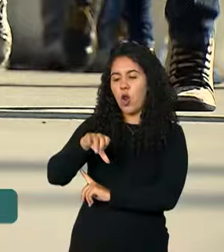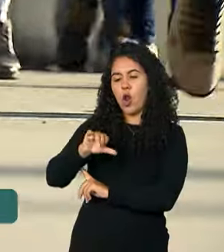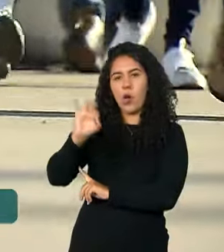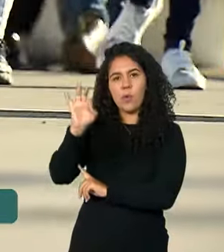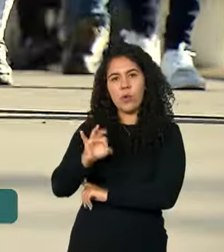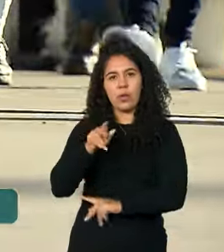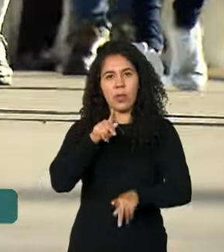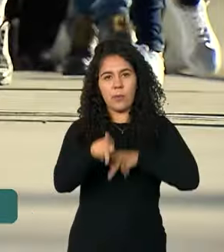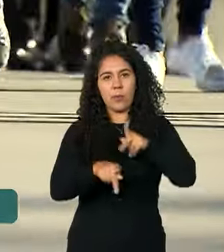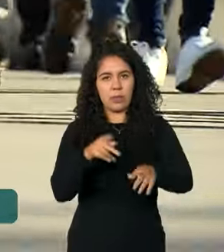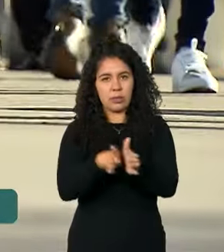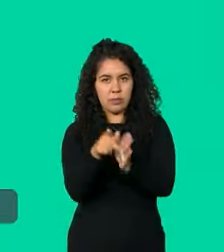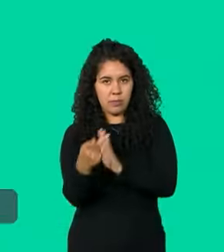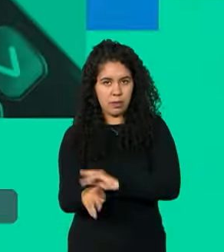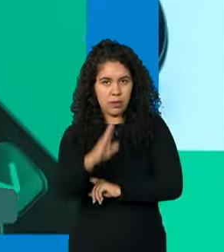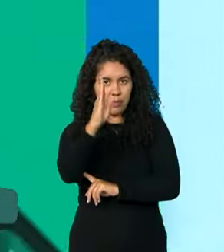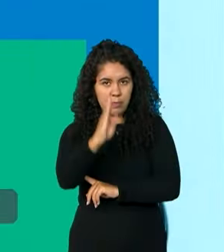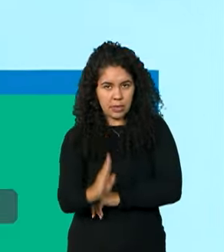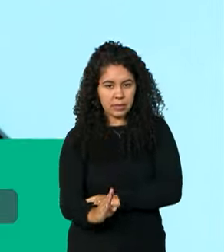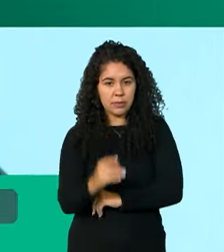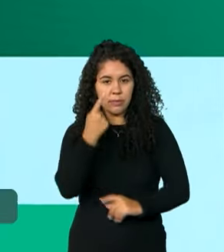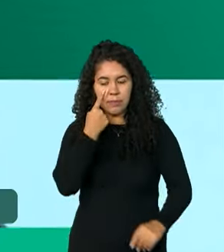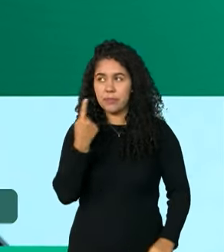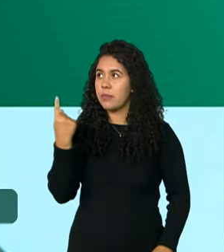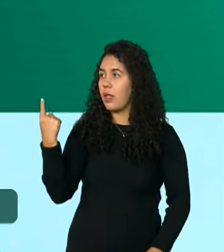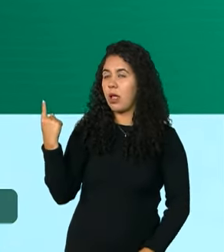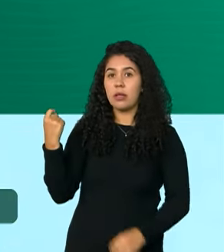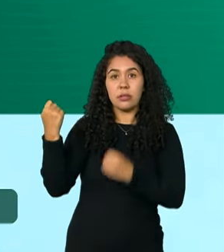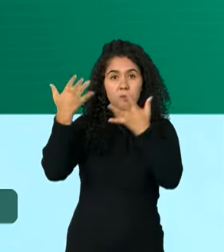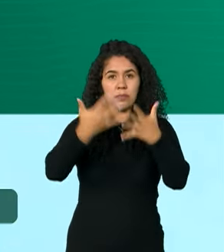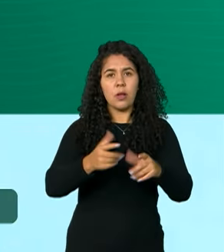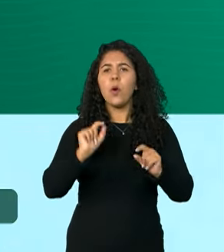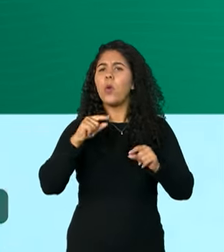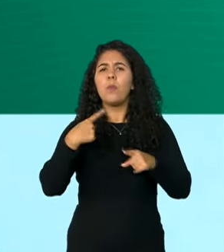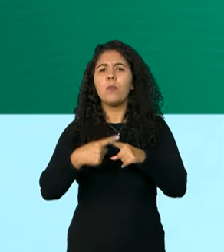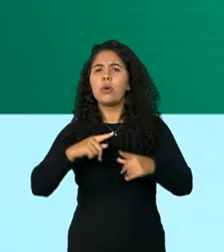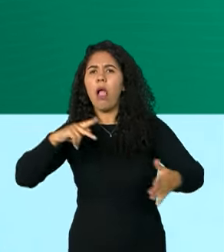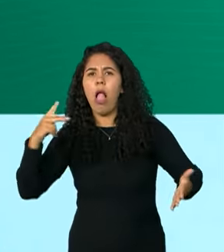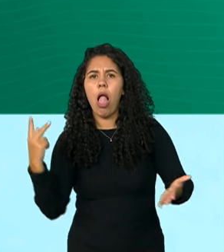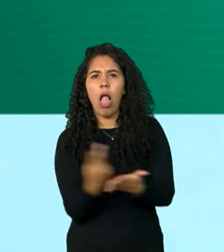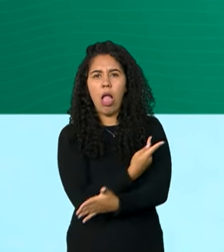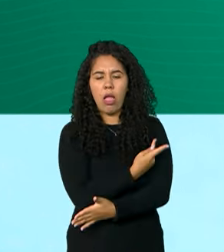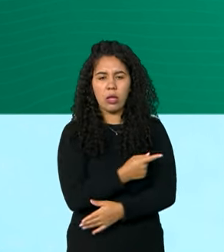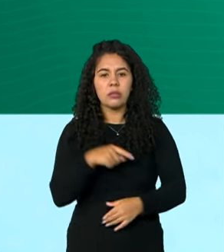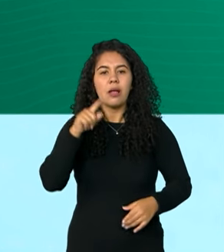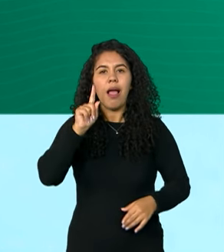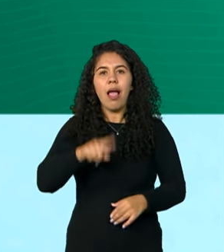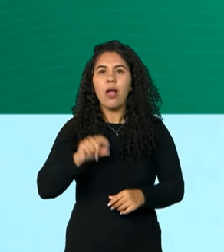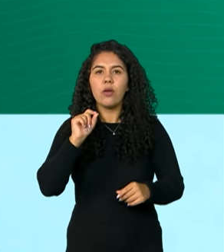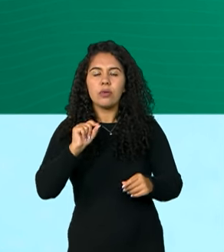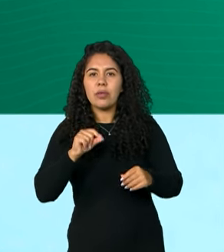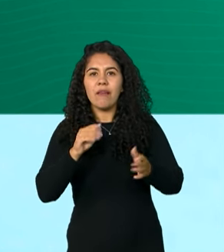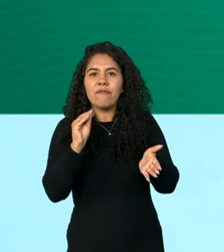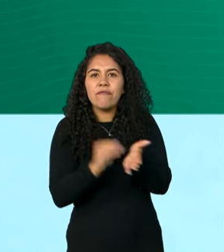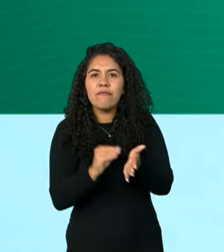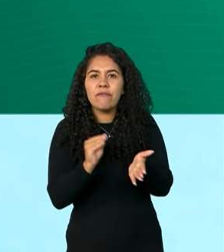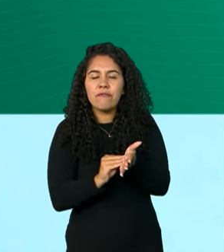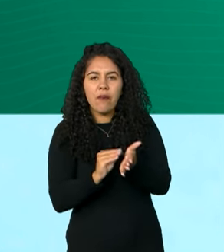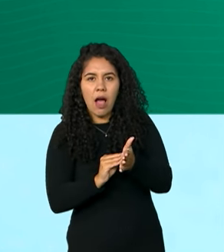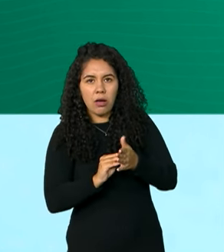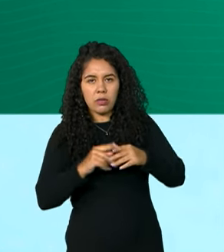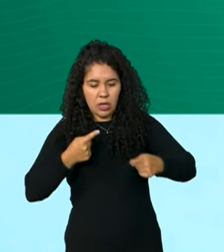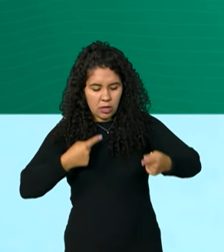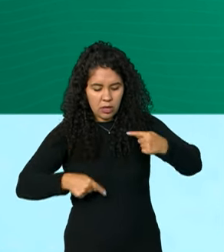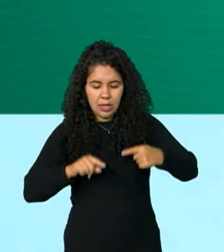da população brasileira. A causa do diabetes é a produção insuficiente ou má absorção de